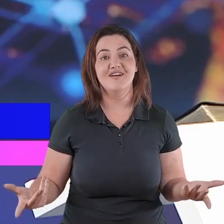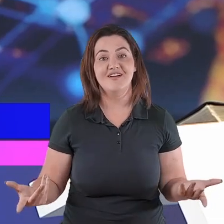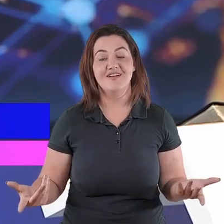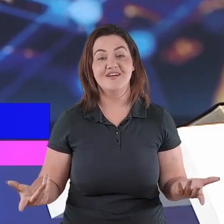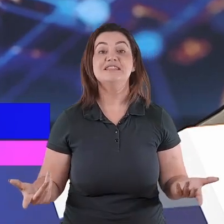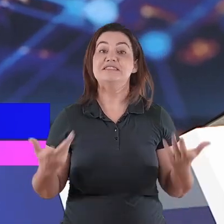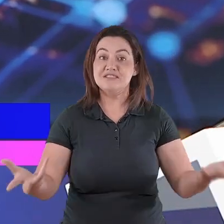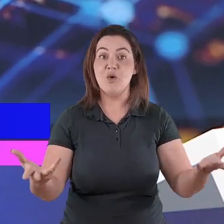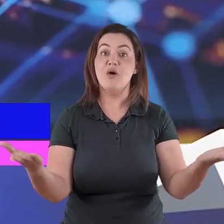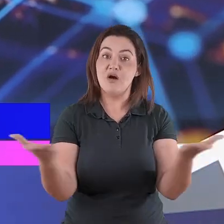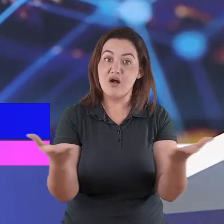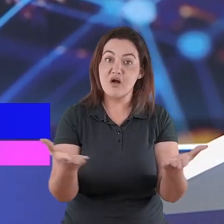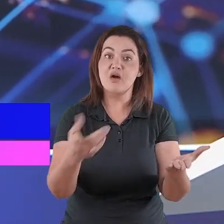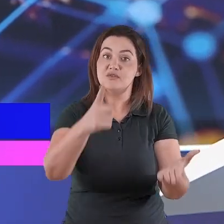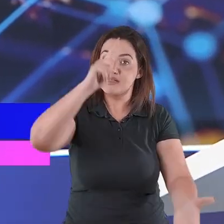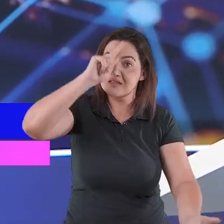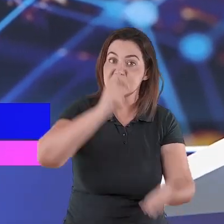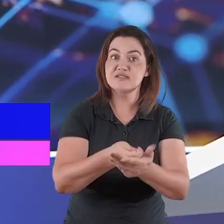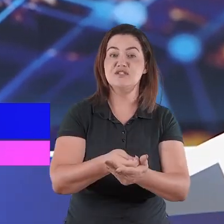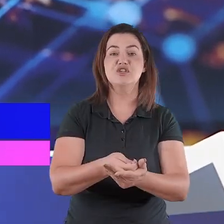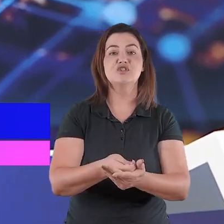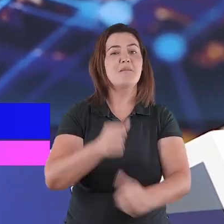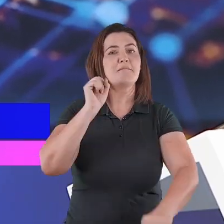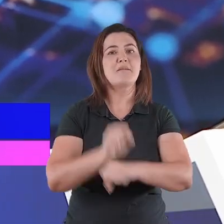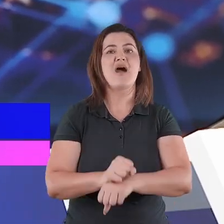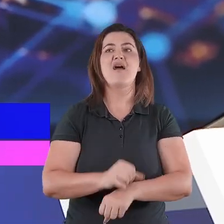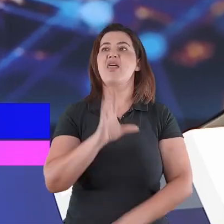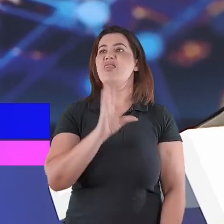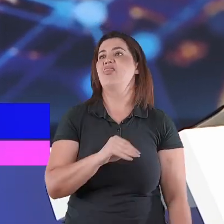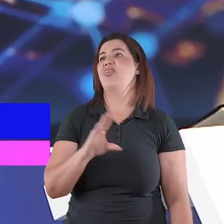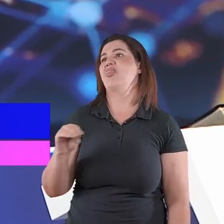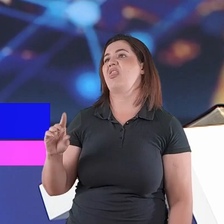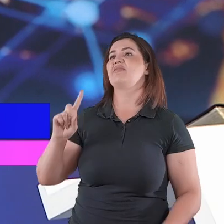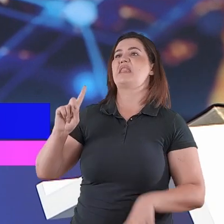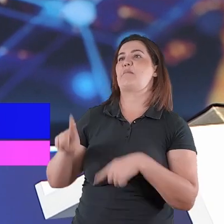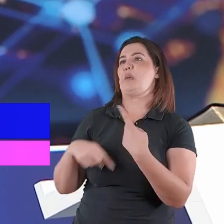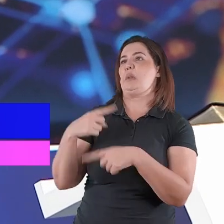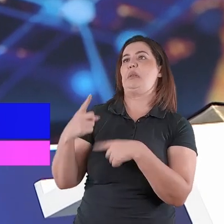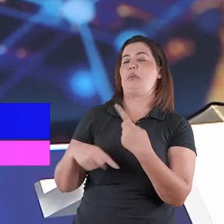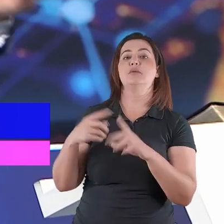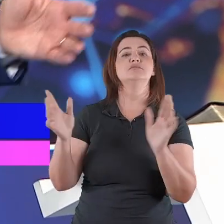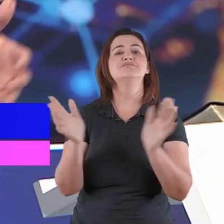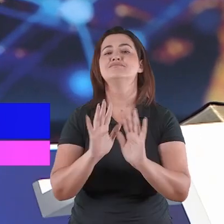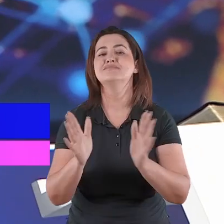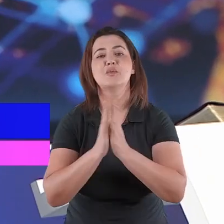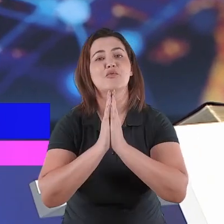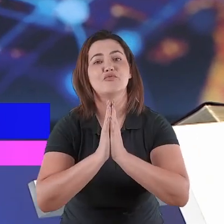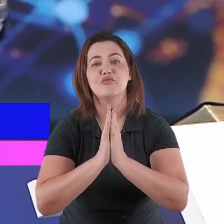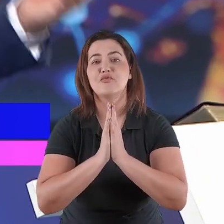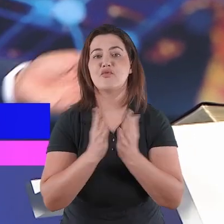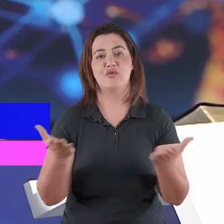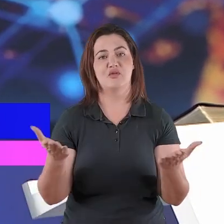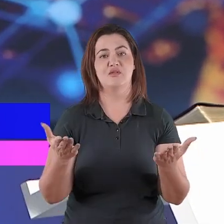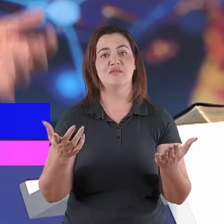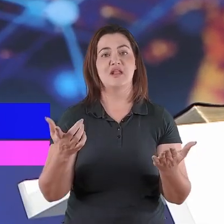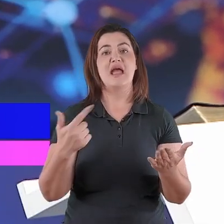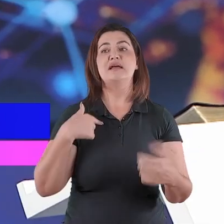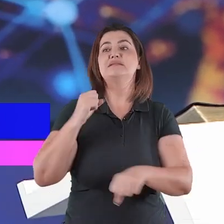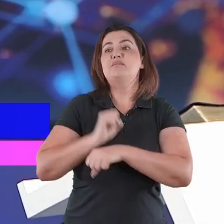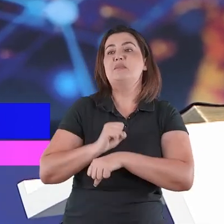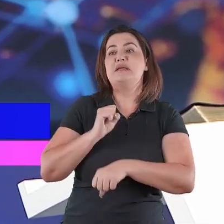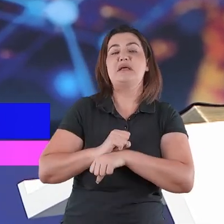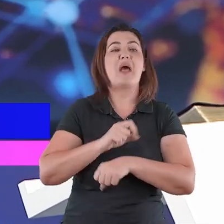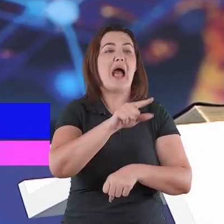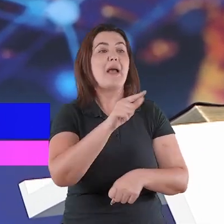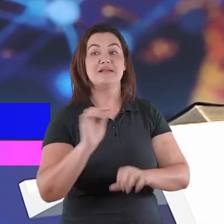Então, não se demore mais, não espere circunstâncias ou qualquer coisa acontecer